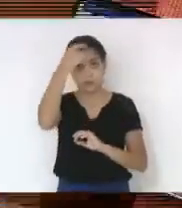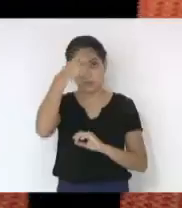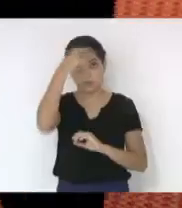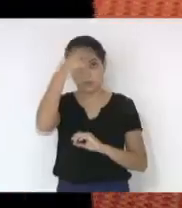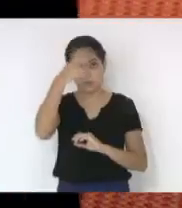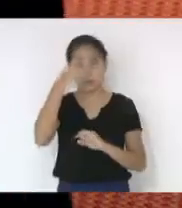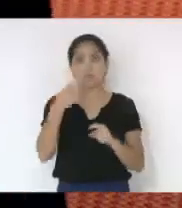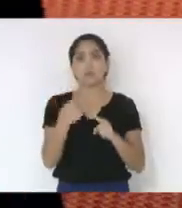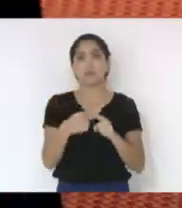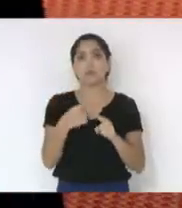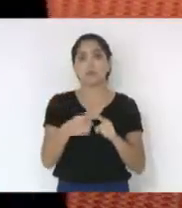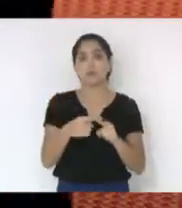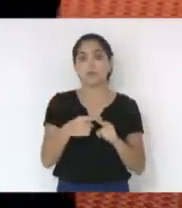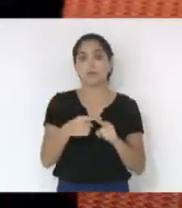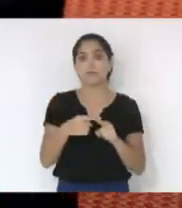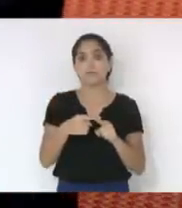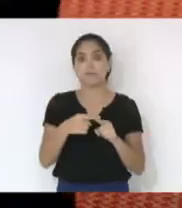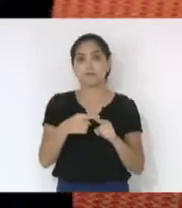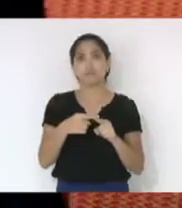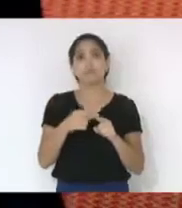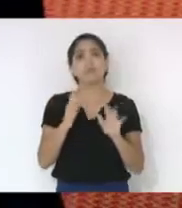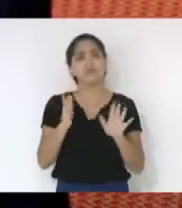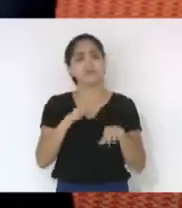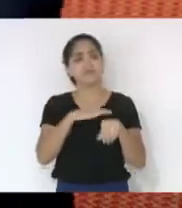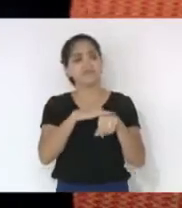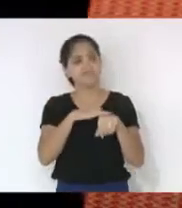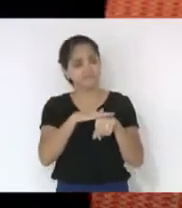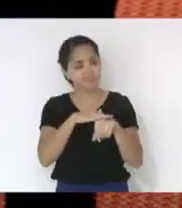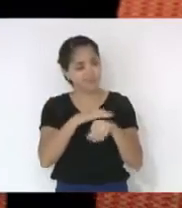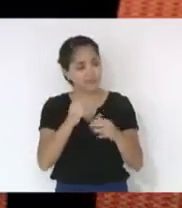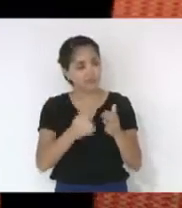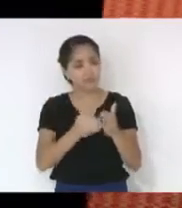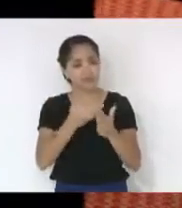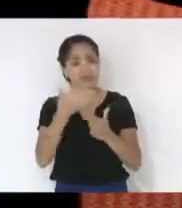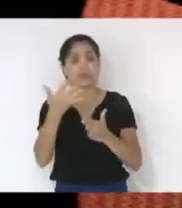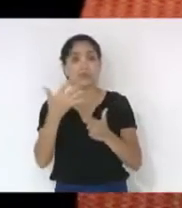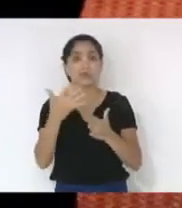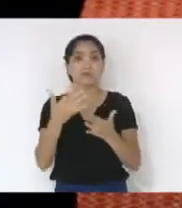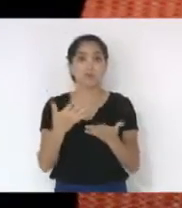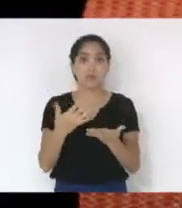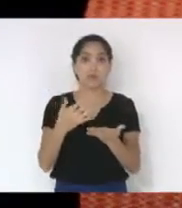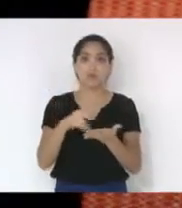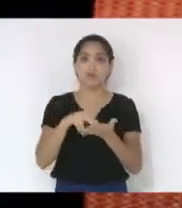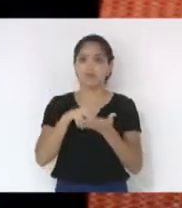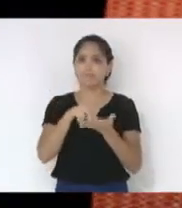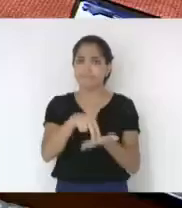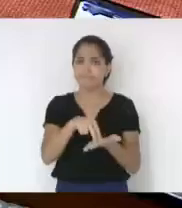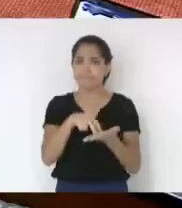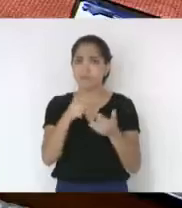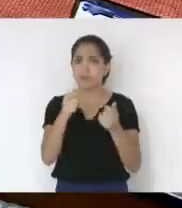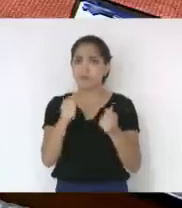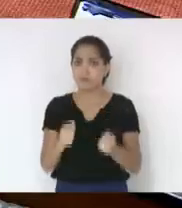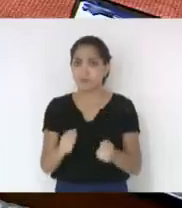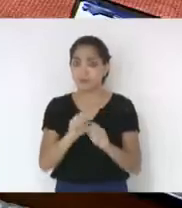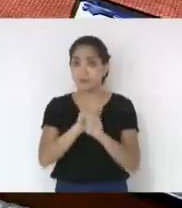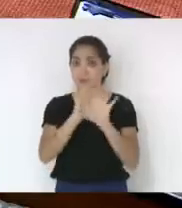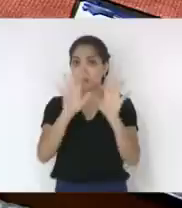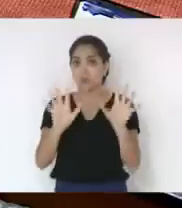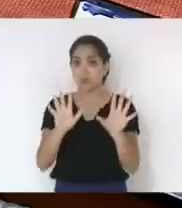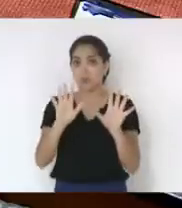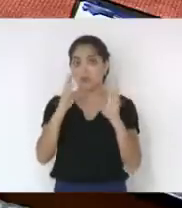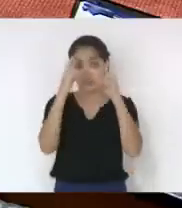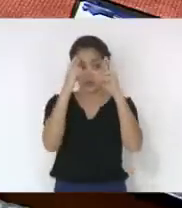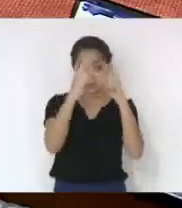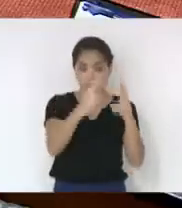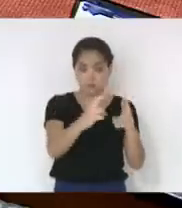até porque nós já conversamos bastante sobre isso e ele tem uma posição firme, clara, e nós respeitamos e até